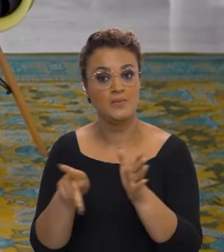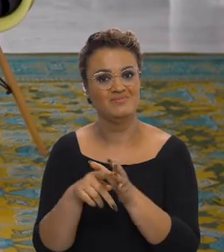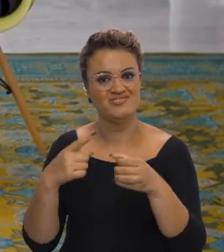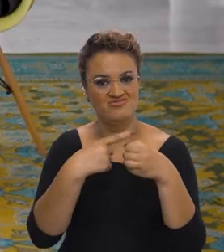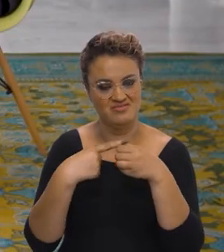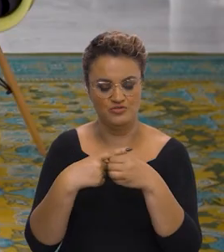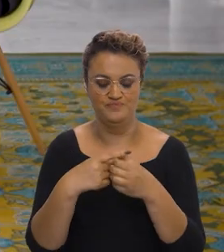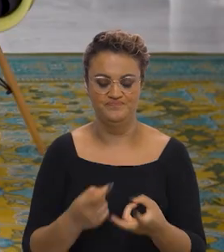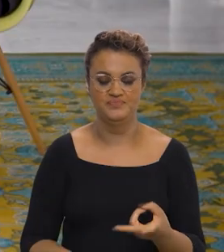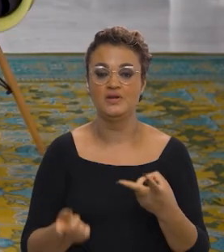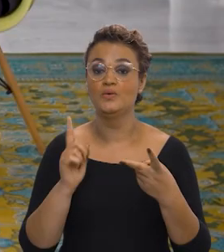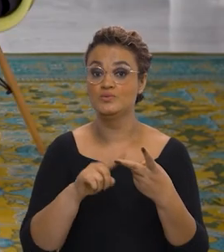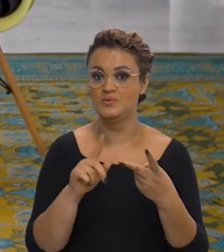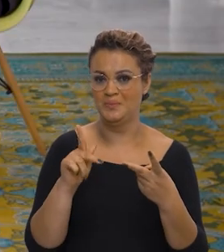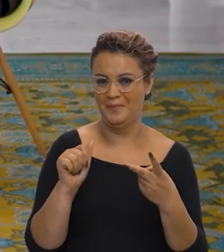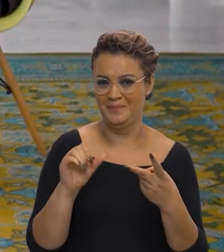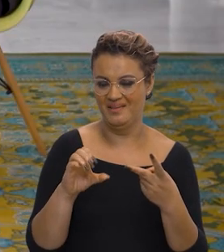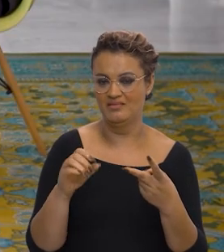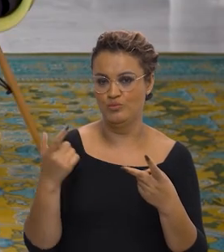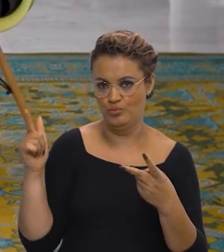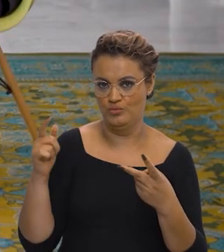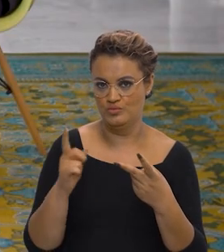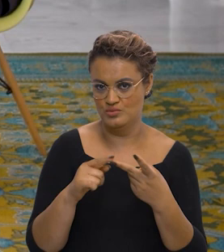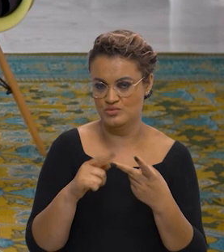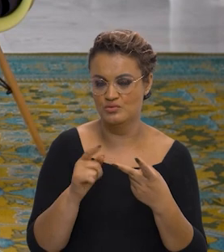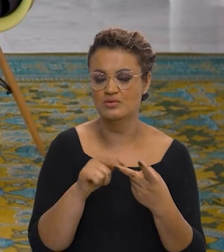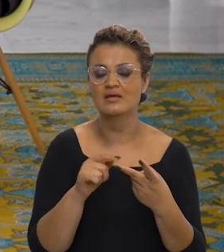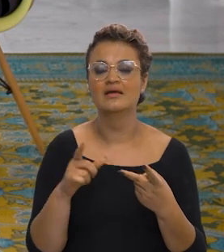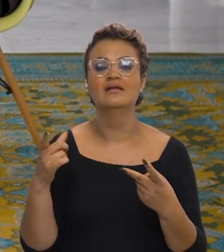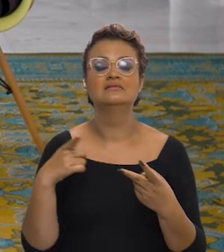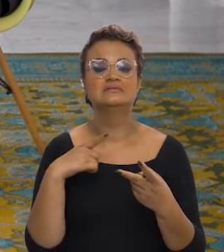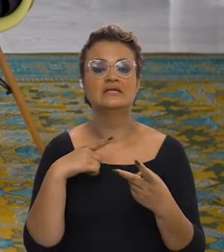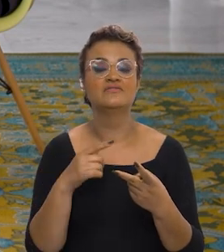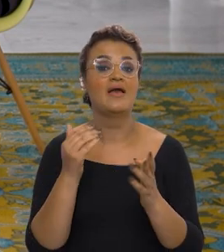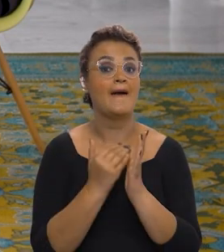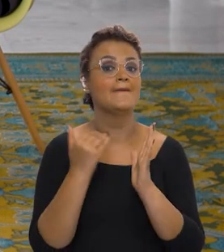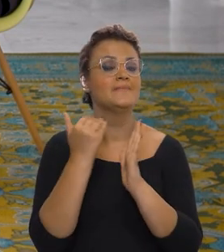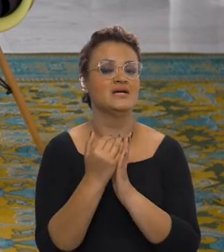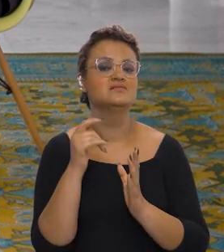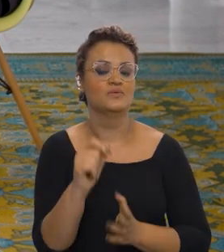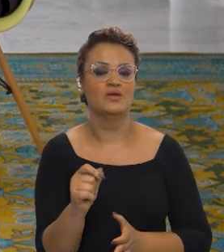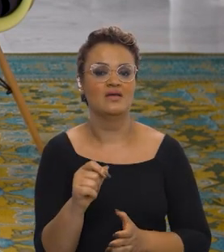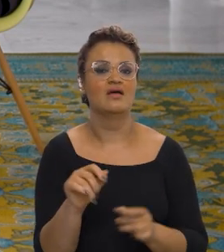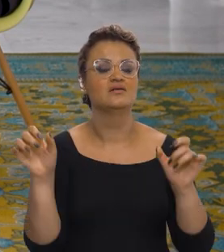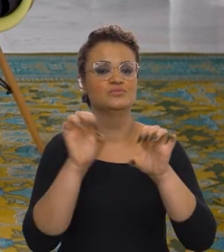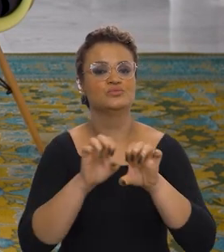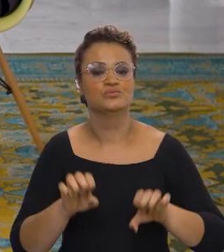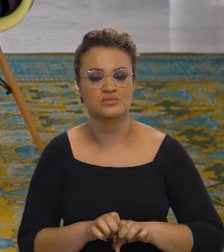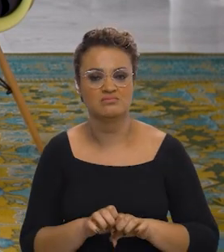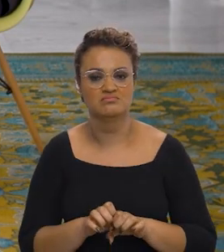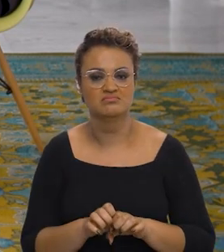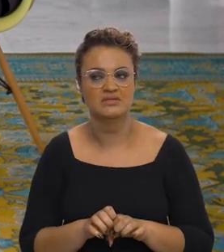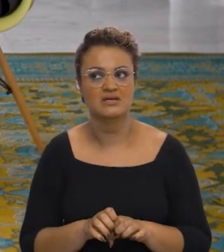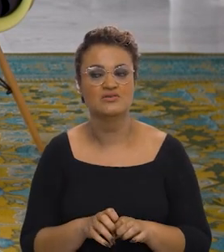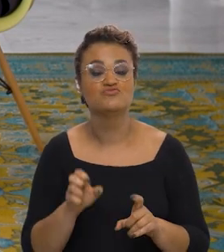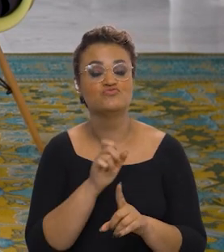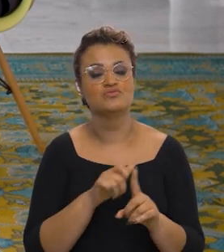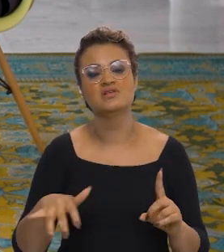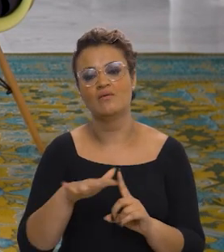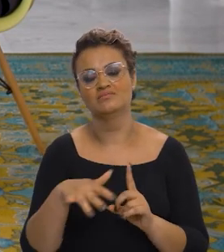urbana. O segundo PAC, ele já veio com um eixo a mais que era da infraestrutura